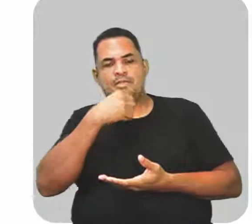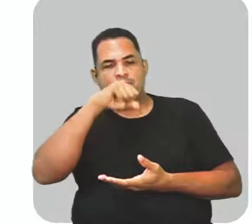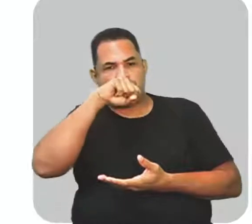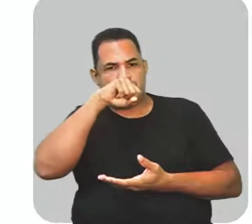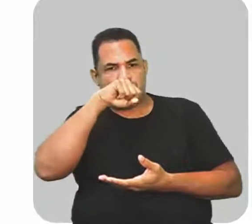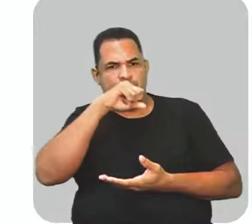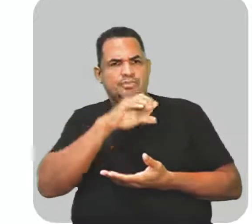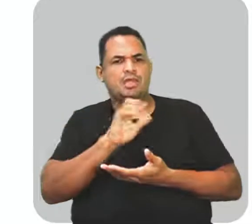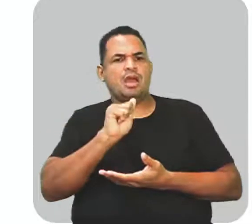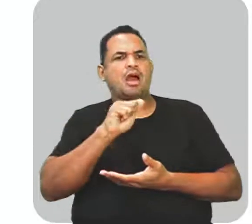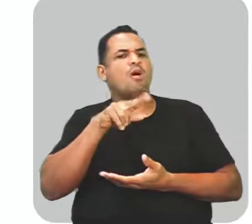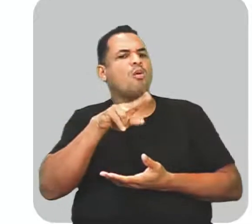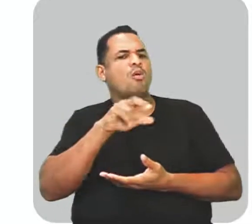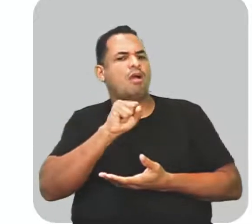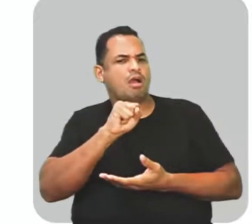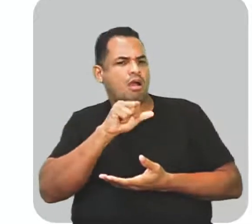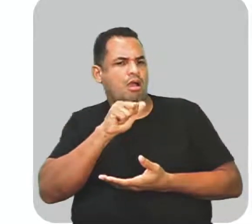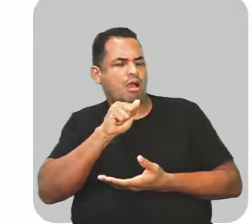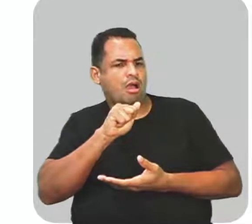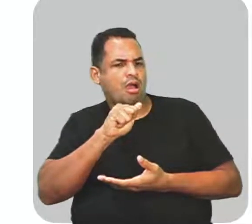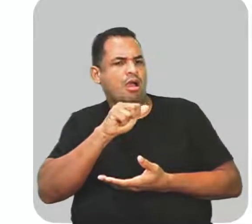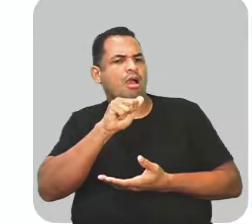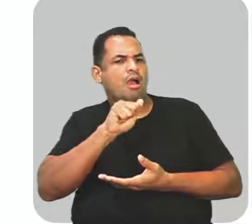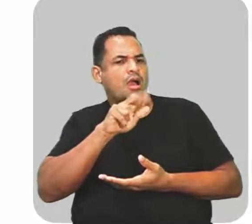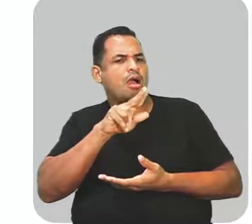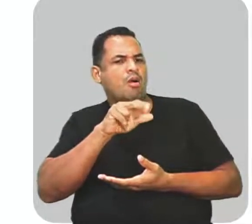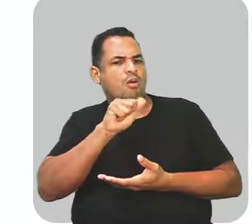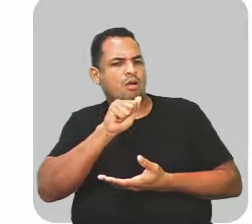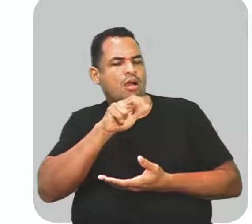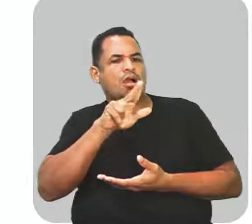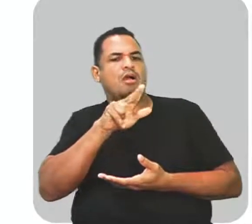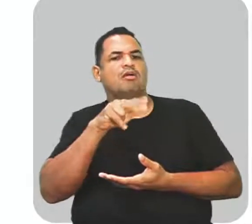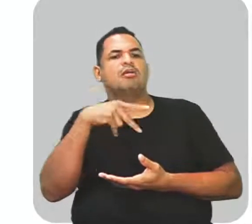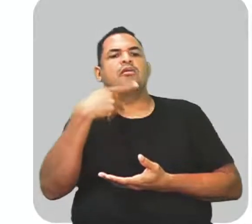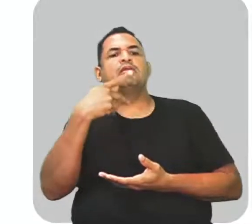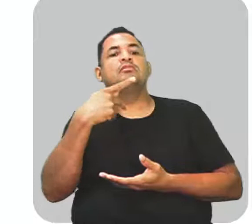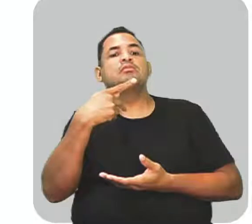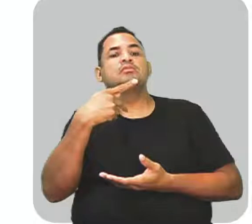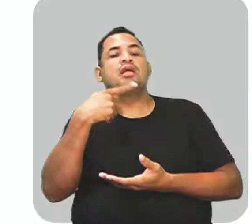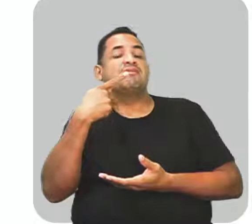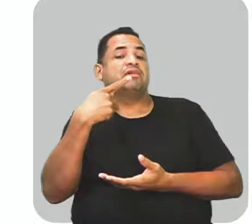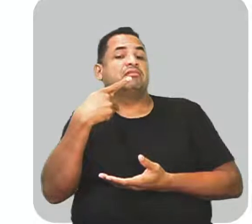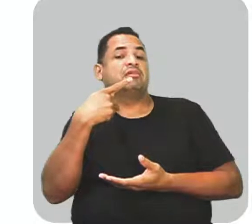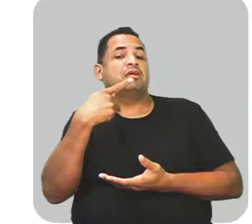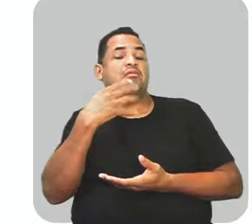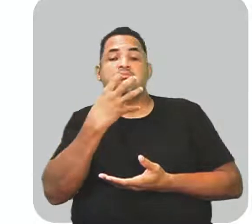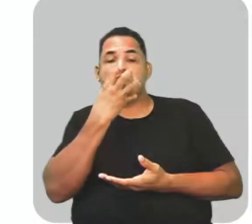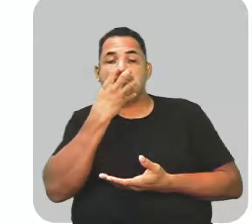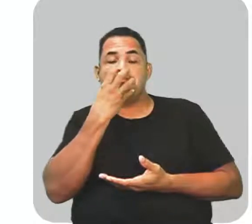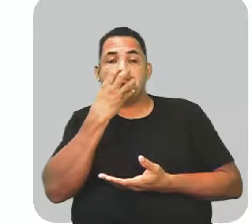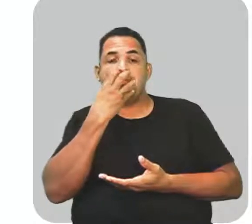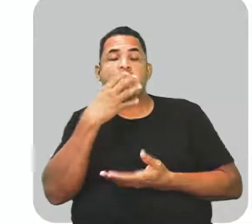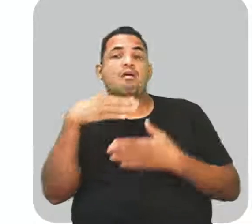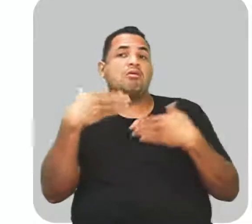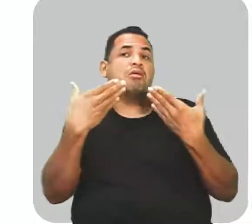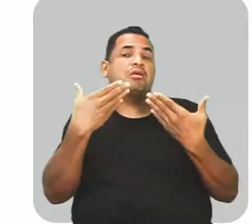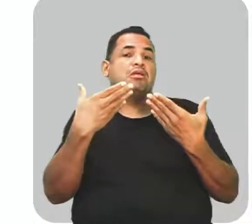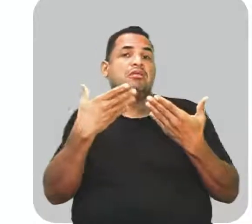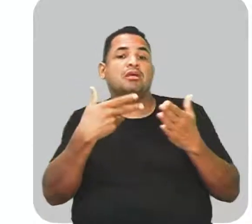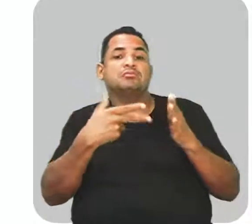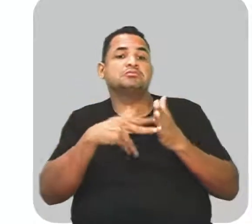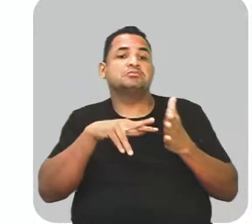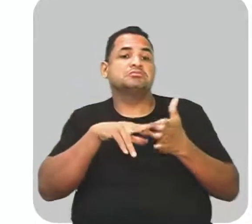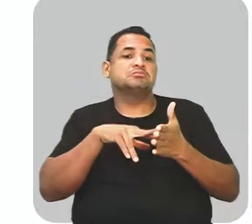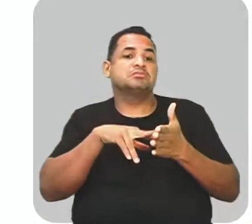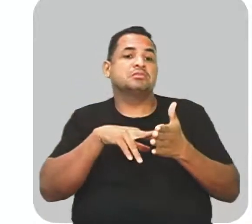Ao, ao, aí nós já sabemos que está se tratando de um cachorro, é representação,